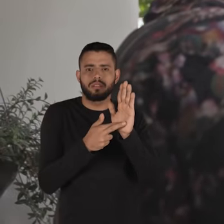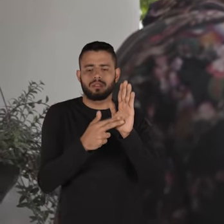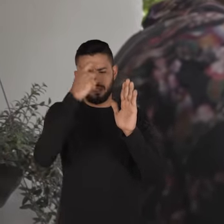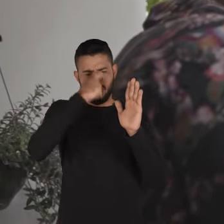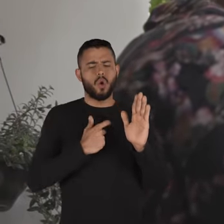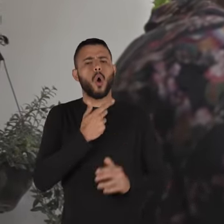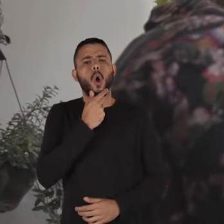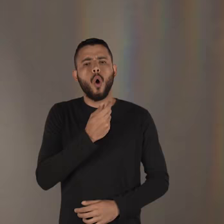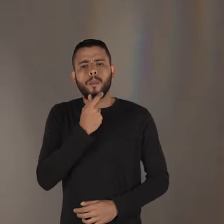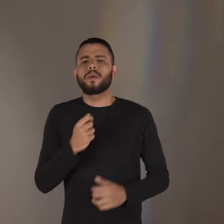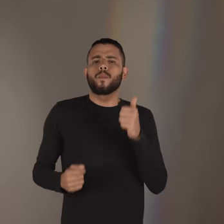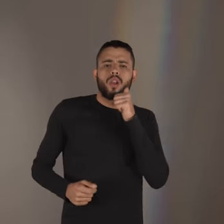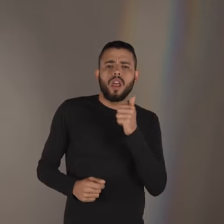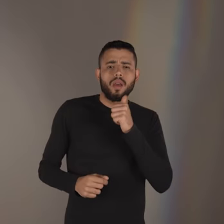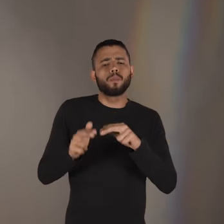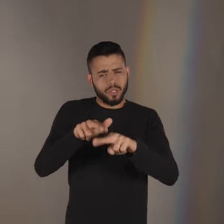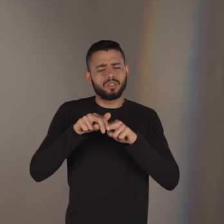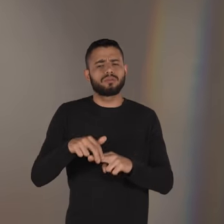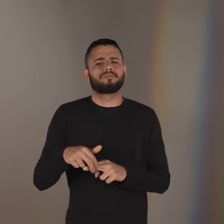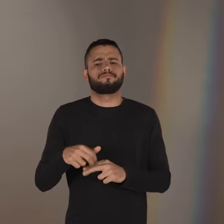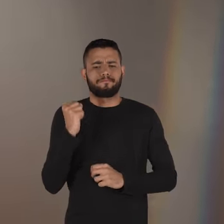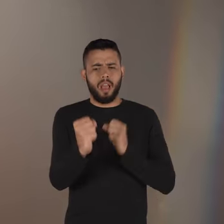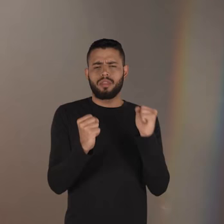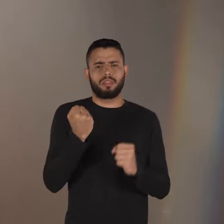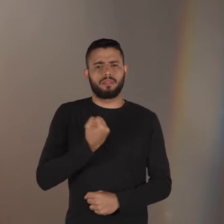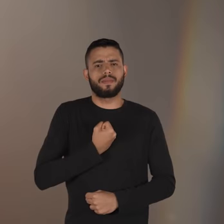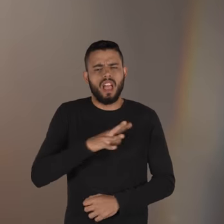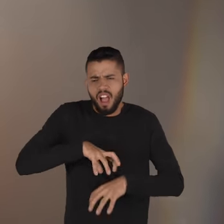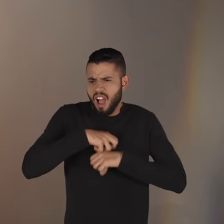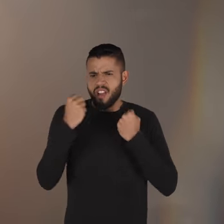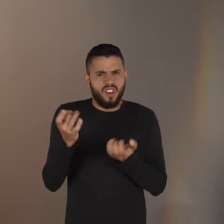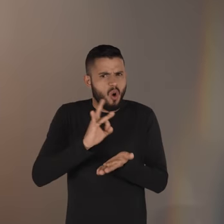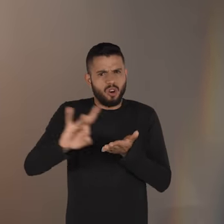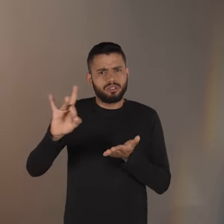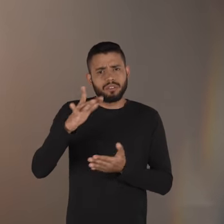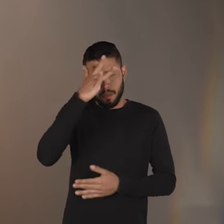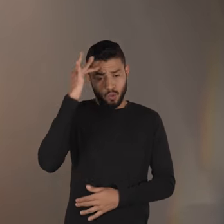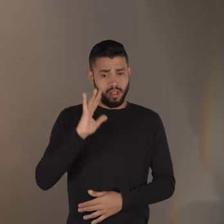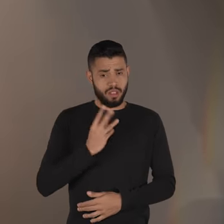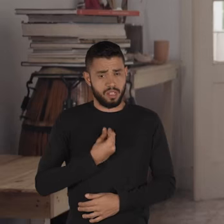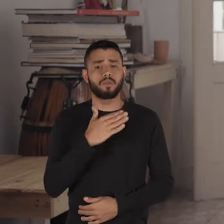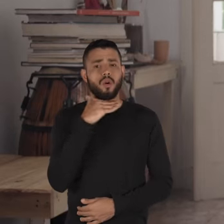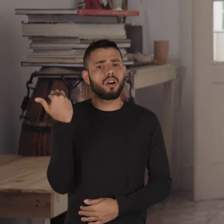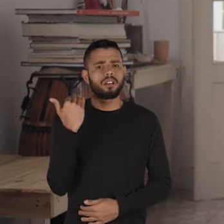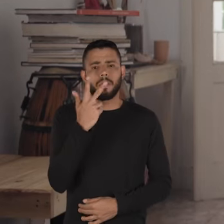do ser homem do ser mulher é que mata a gente. Essa raiva é esse ódio que mata as pessoas trans que violenta